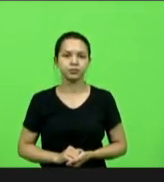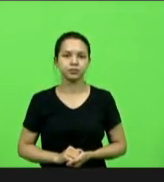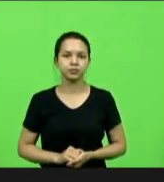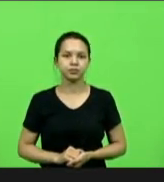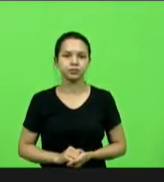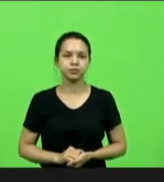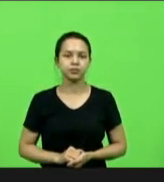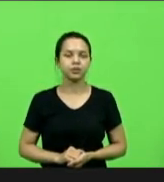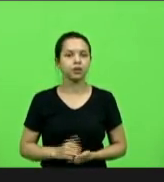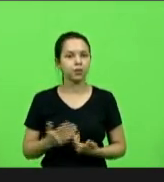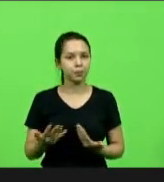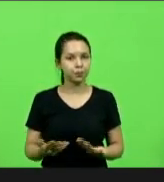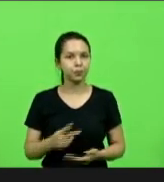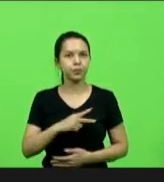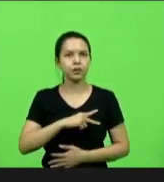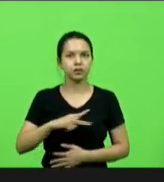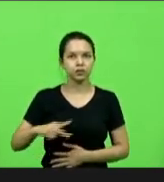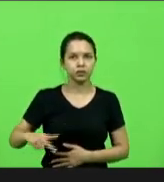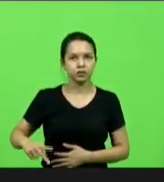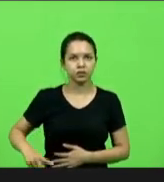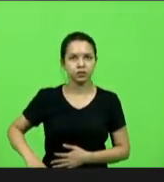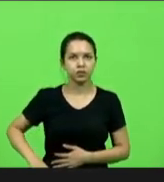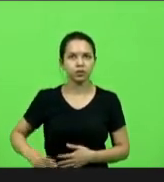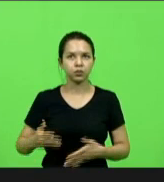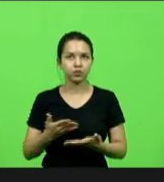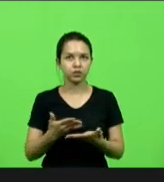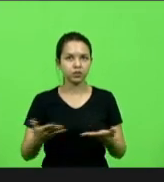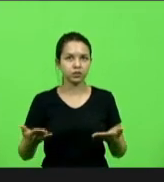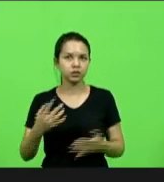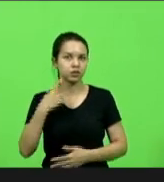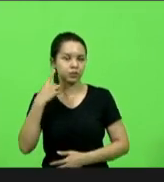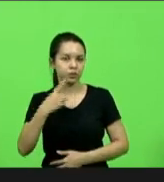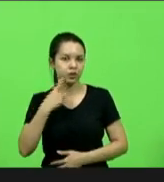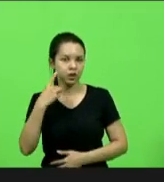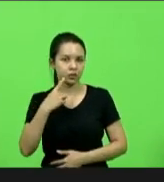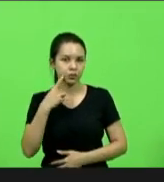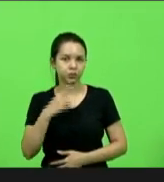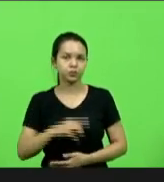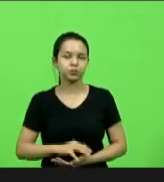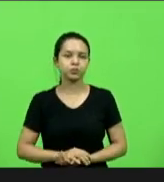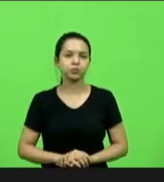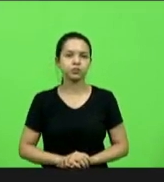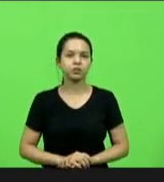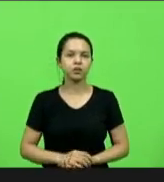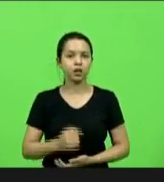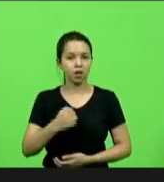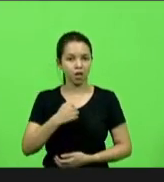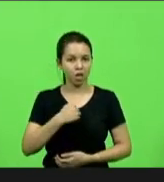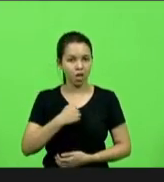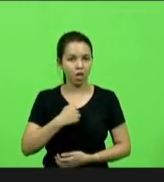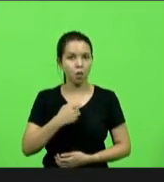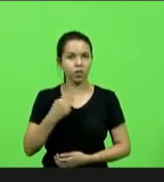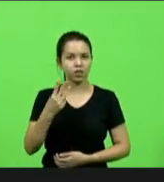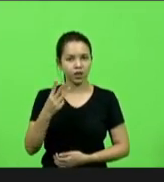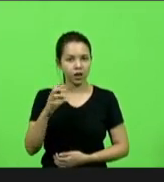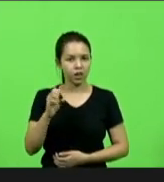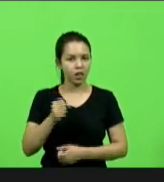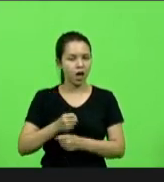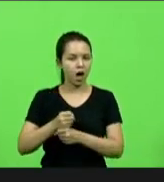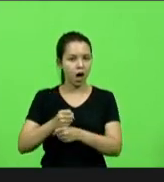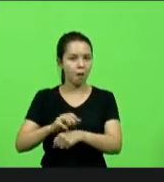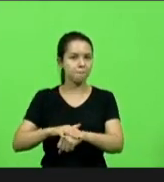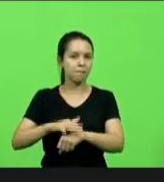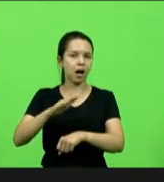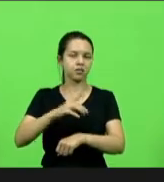presidente, senhores deputados, eu tenho mais de 30 anos como delegado de polícia.